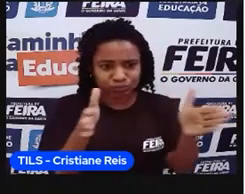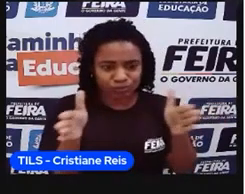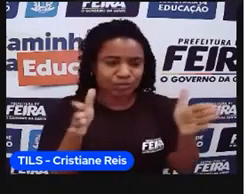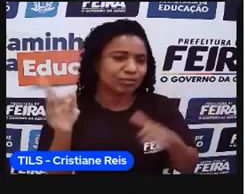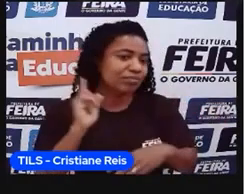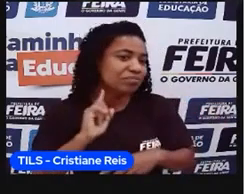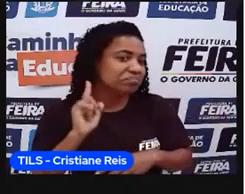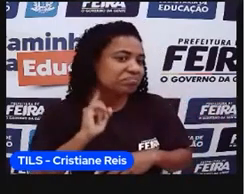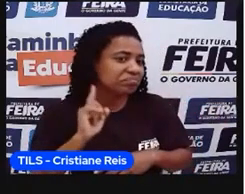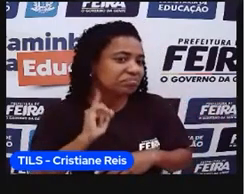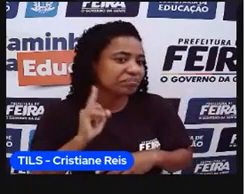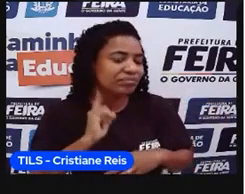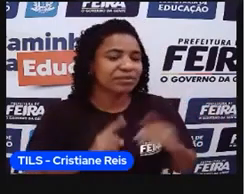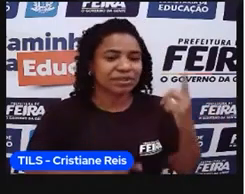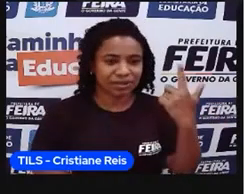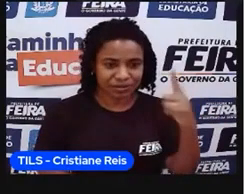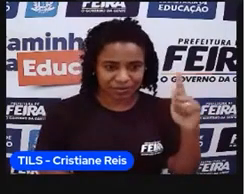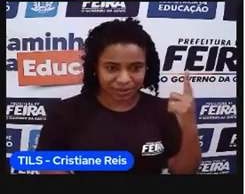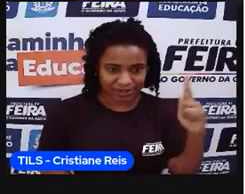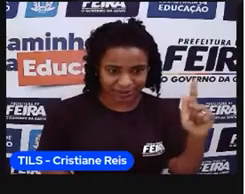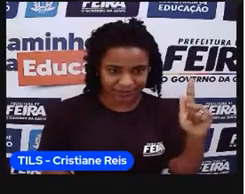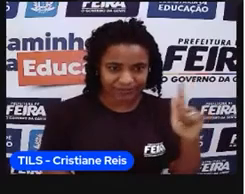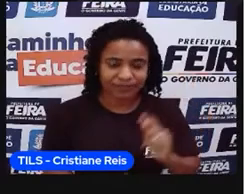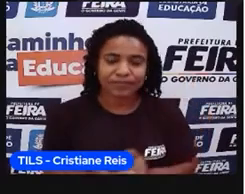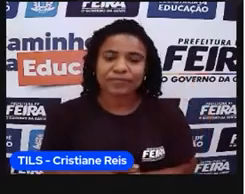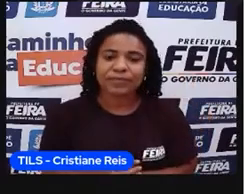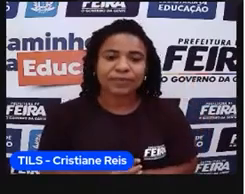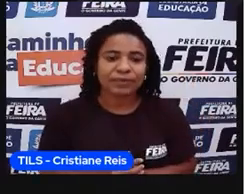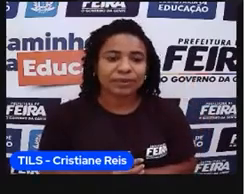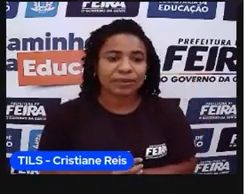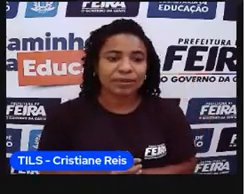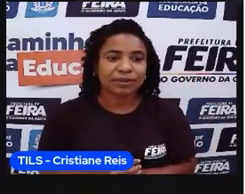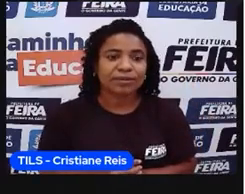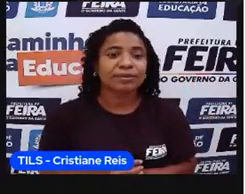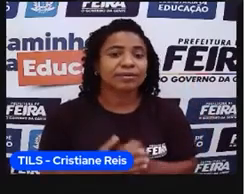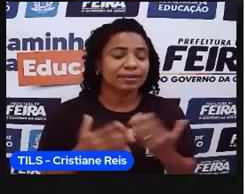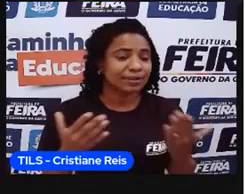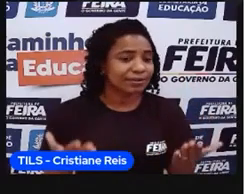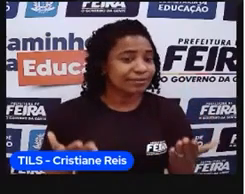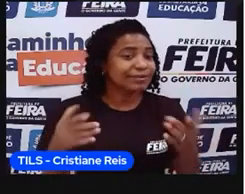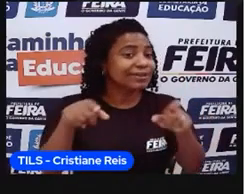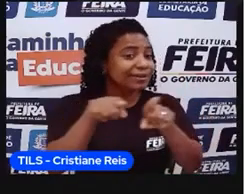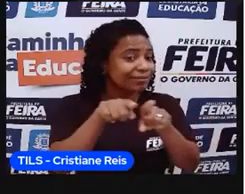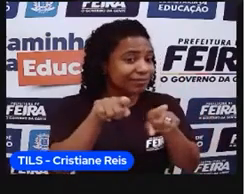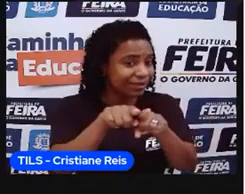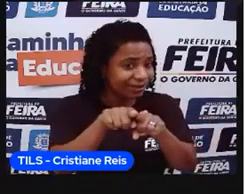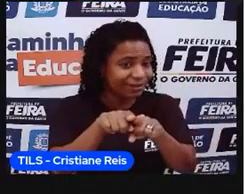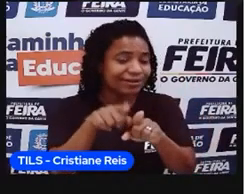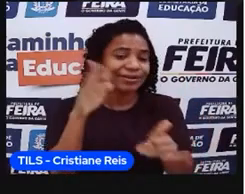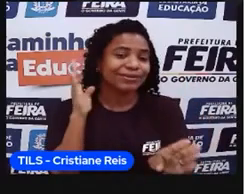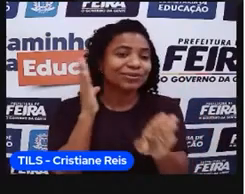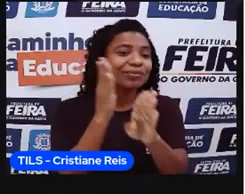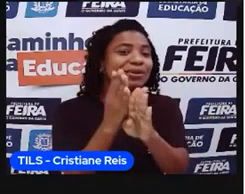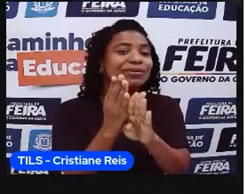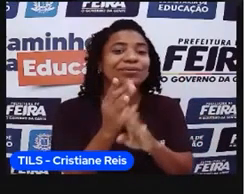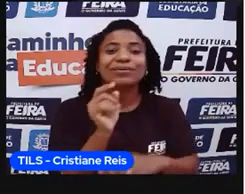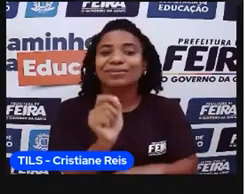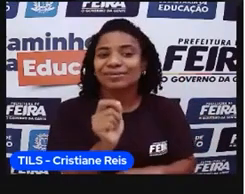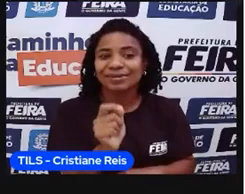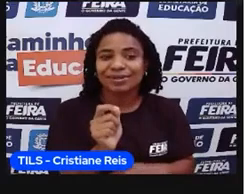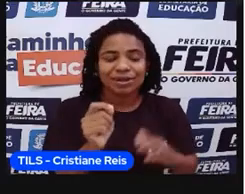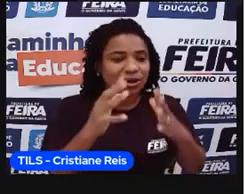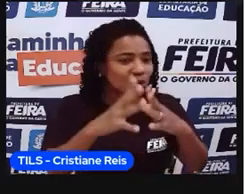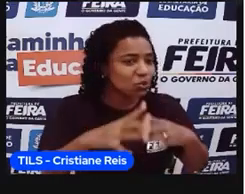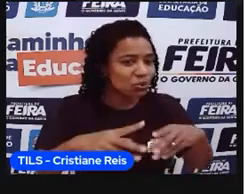eu coloquei para vocês. Aí, atrelado a isso, descobriu-se também que o solo aqui, ele era